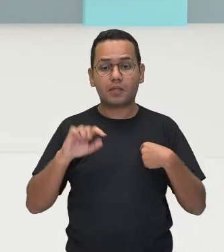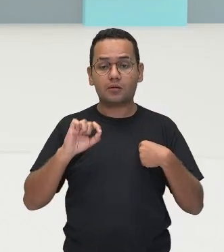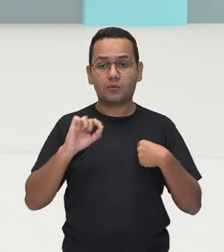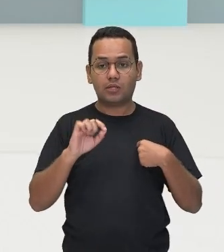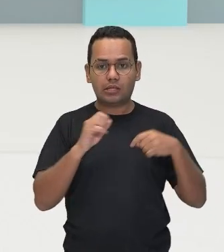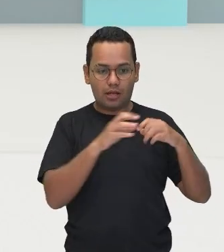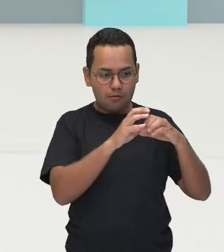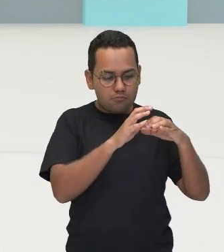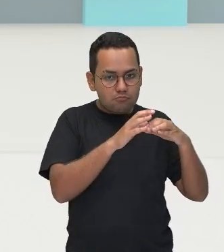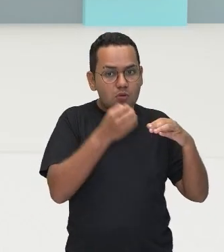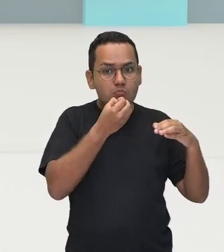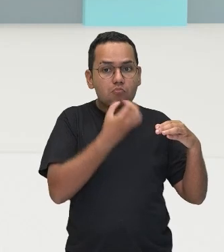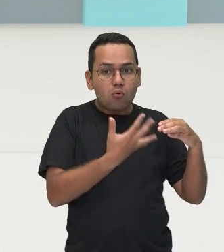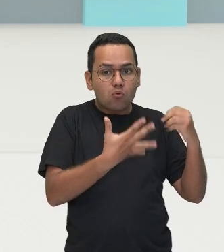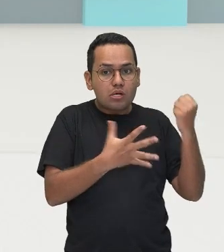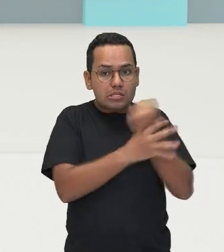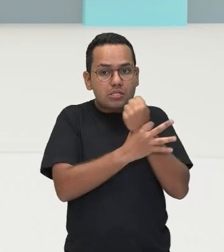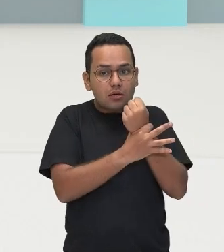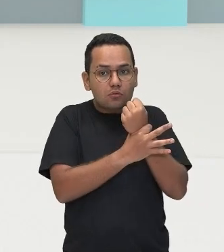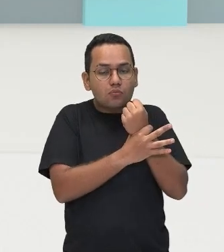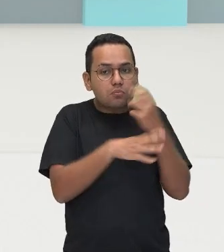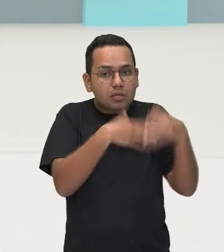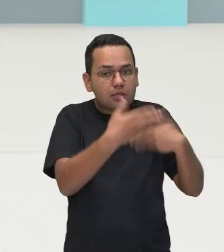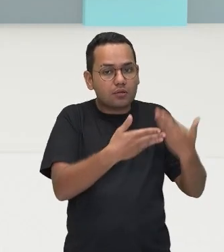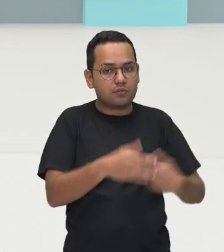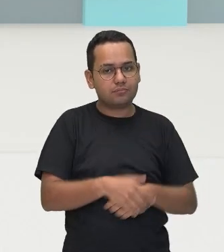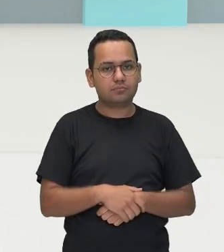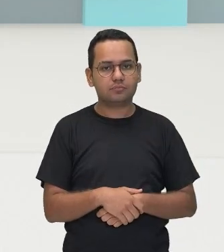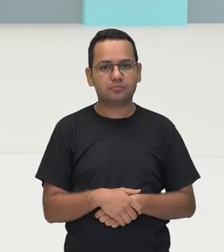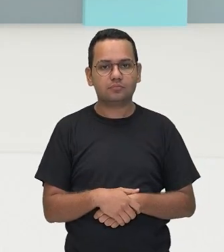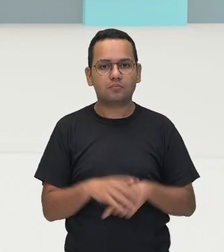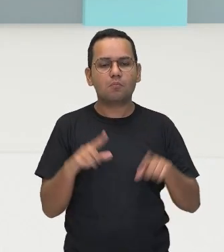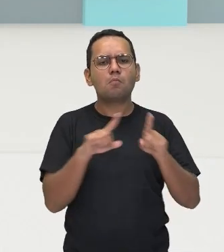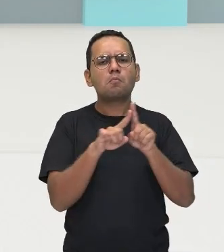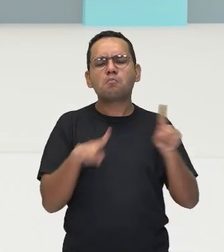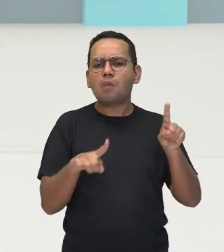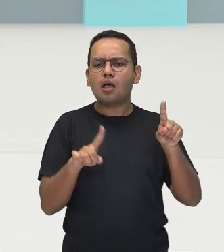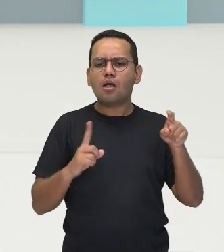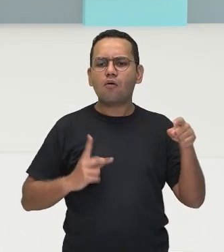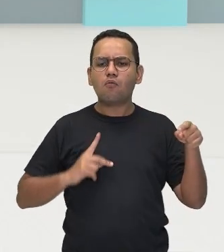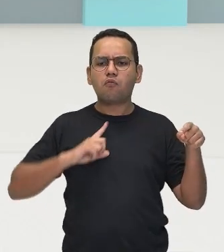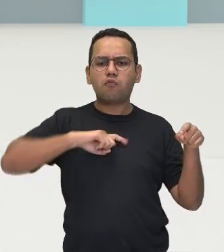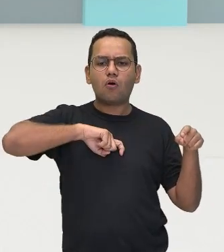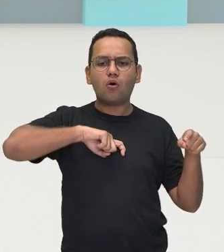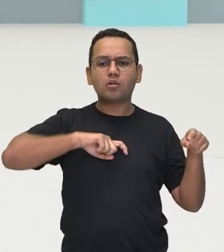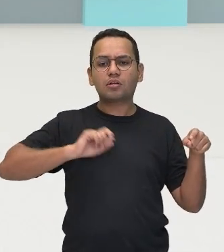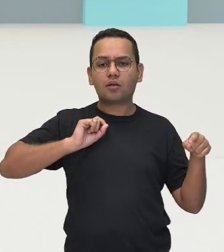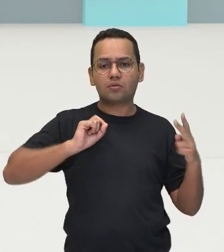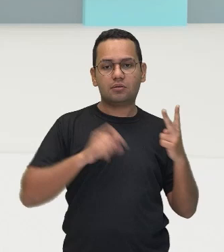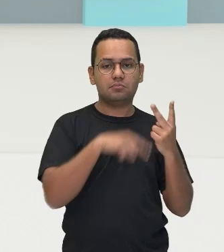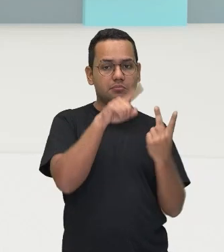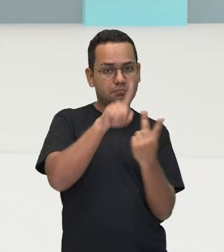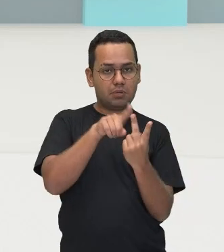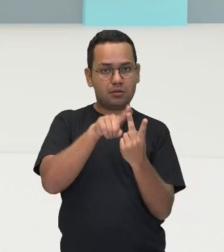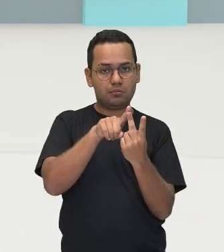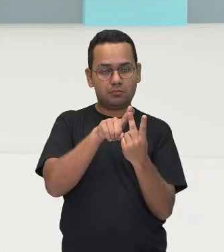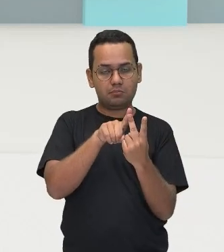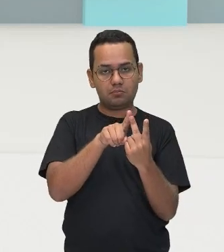aguentar essa pressão. Já o retorno é feito por onde? Pelas veias, né?